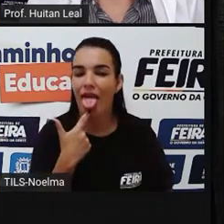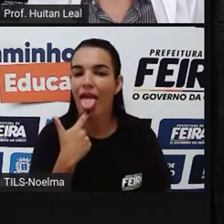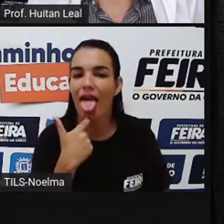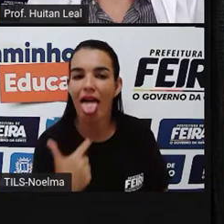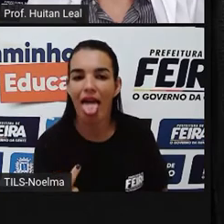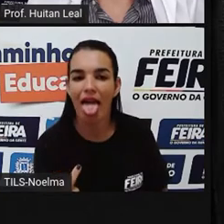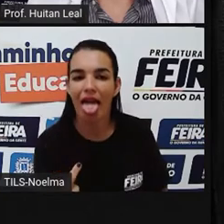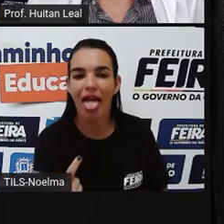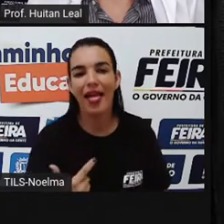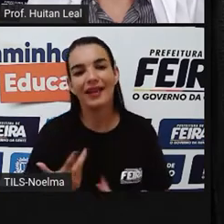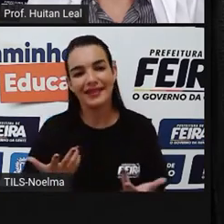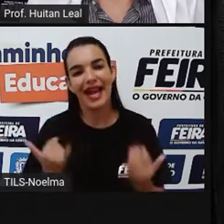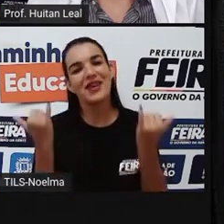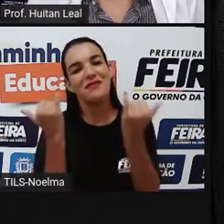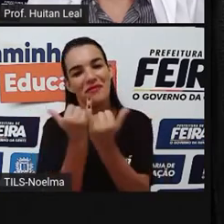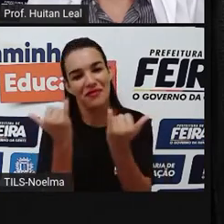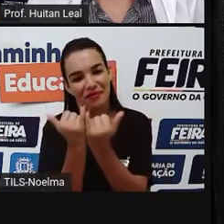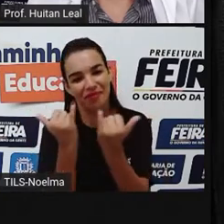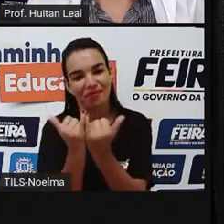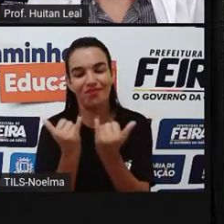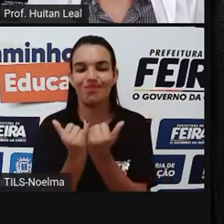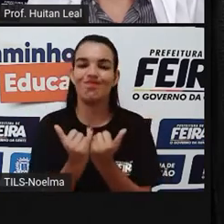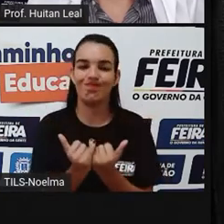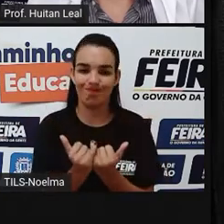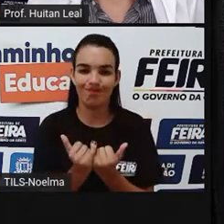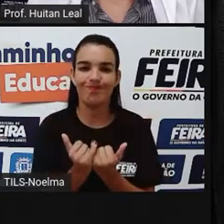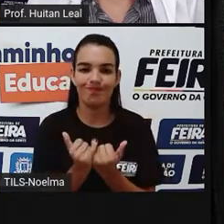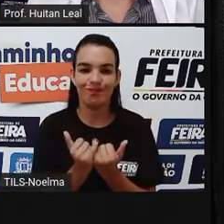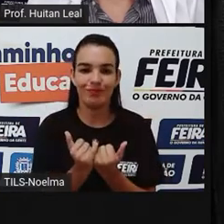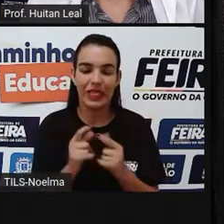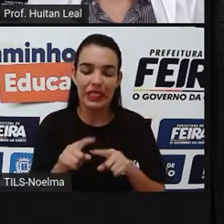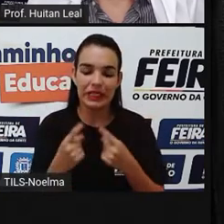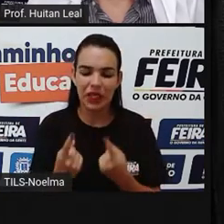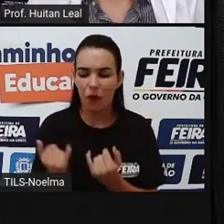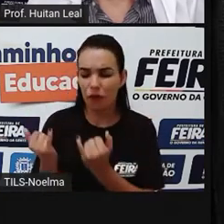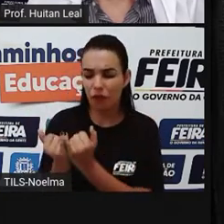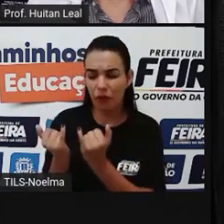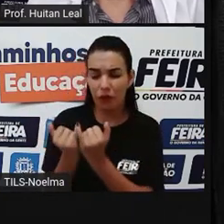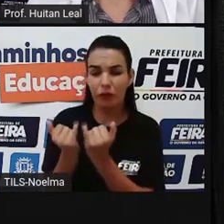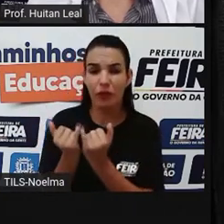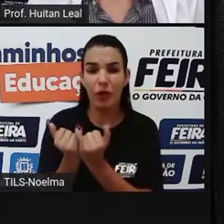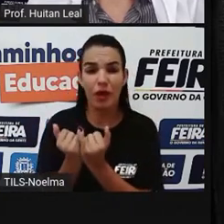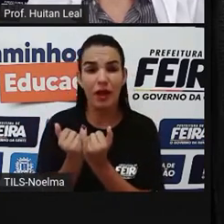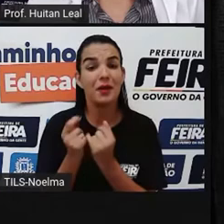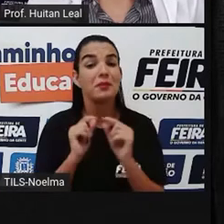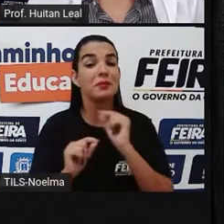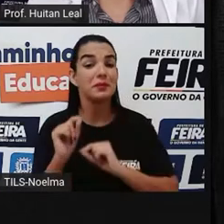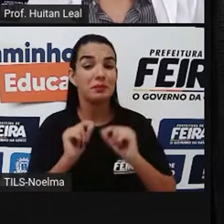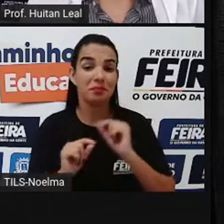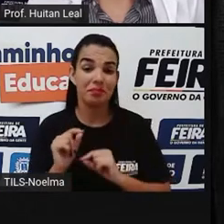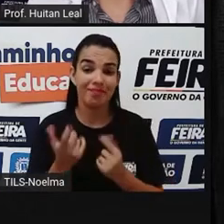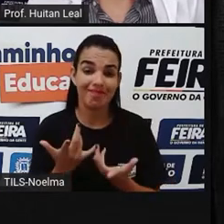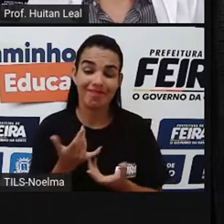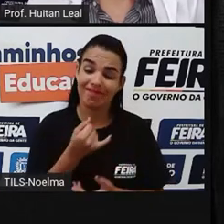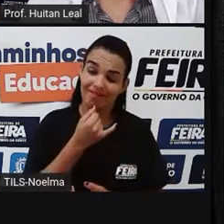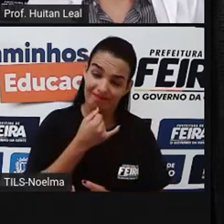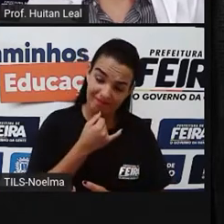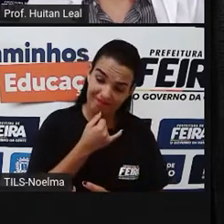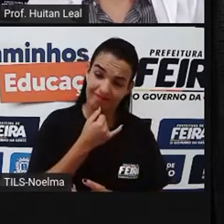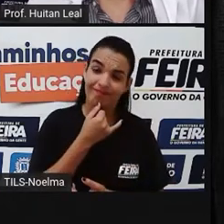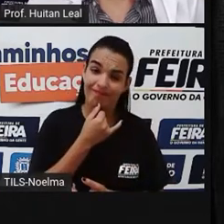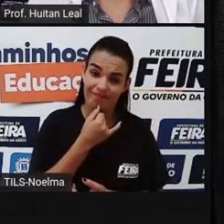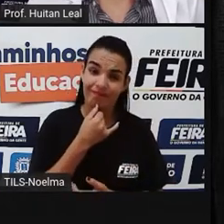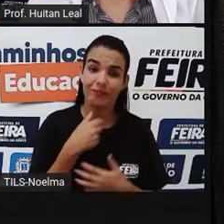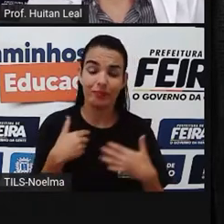que faz fofoca. Fofoca é uma coisa que faz parte, infelizmente ou felizmente,